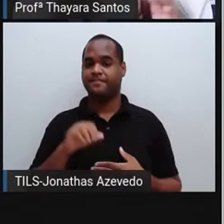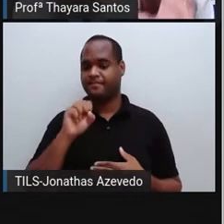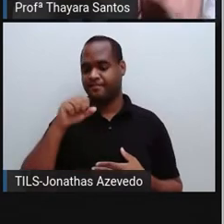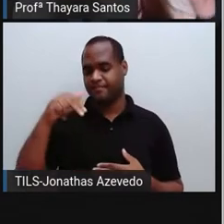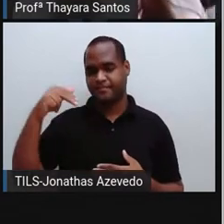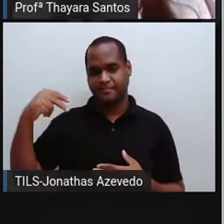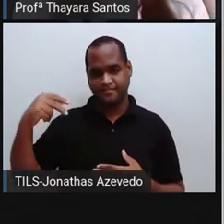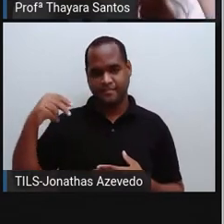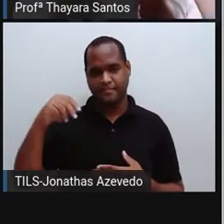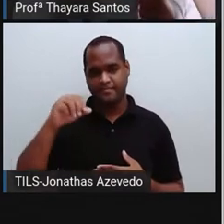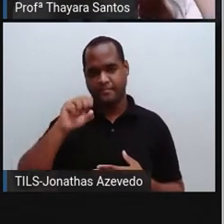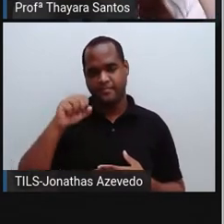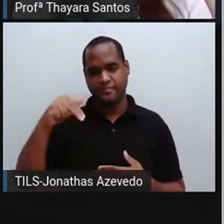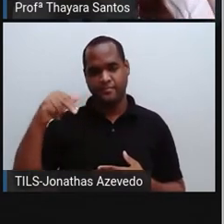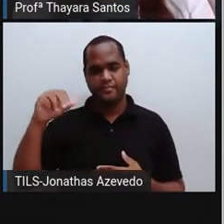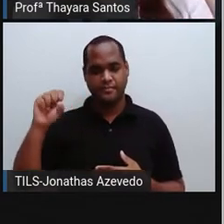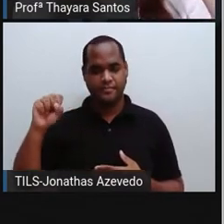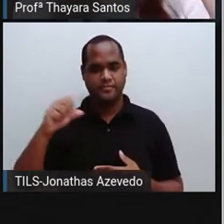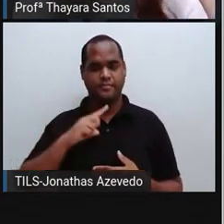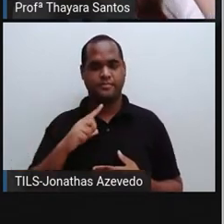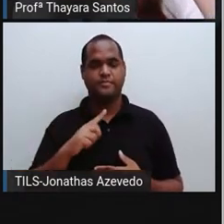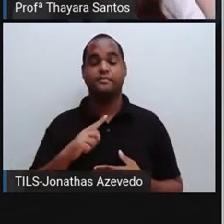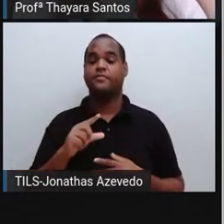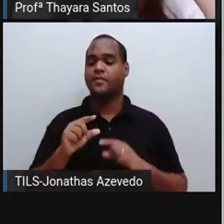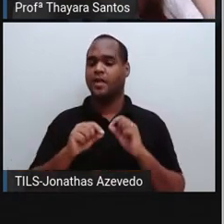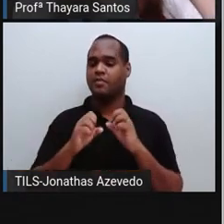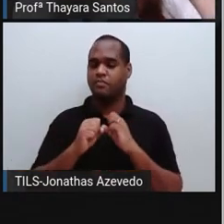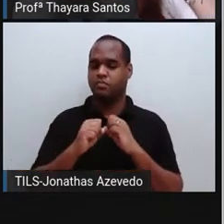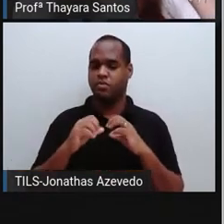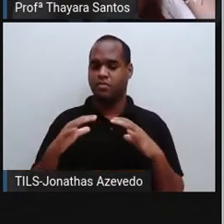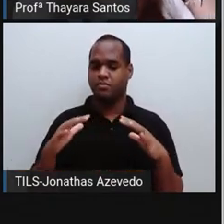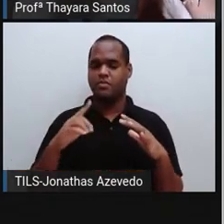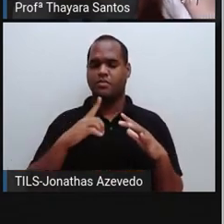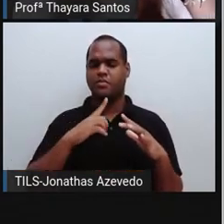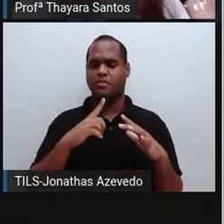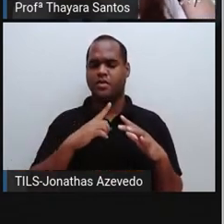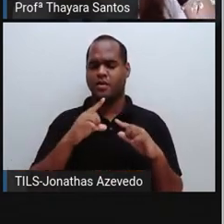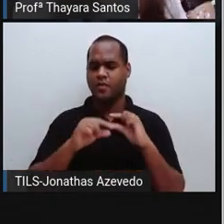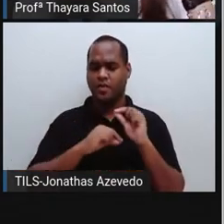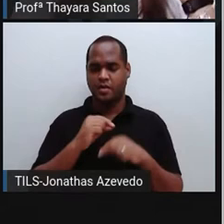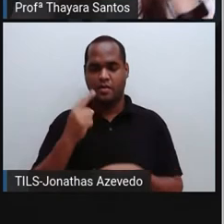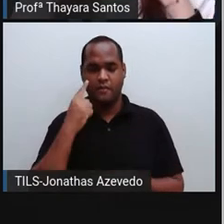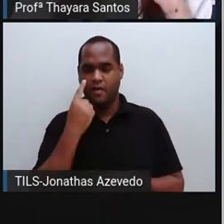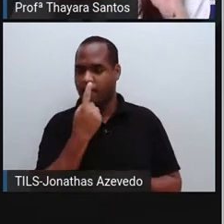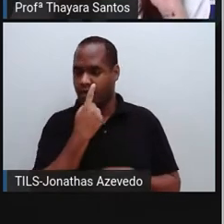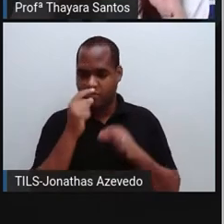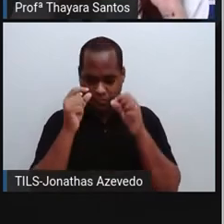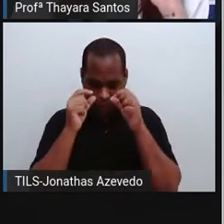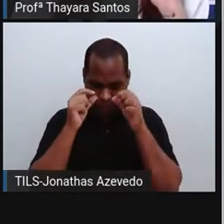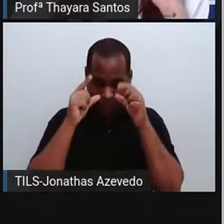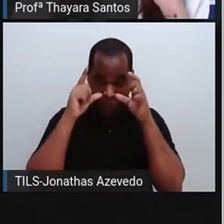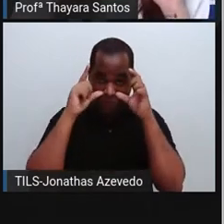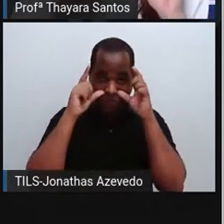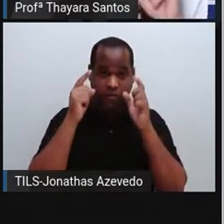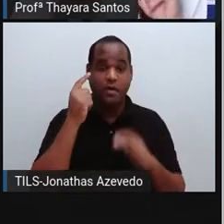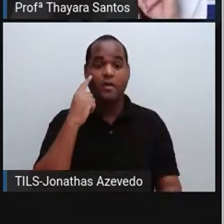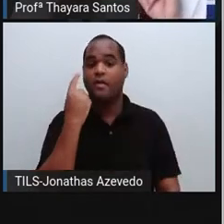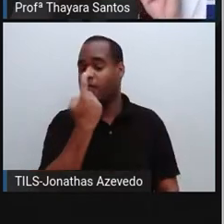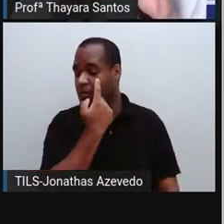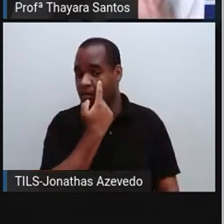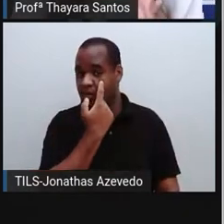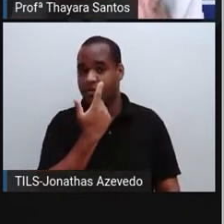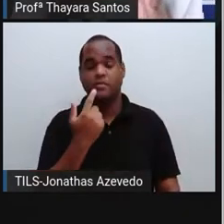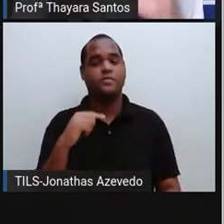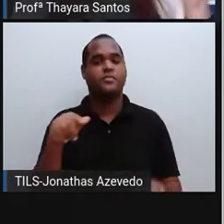ele faz com que a nossa pupila dilate, né? Ela fica grande, como quando a gente vai para o oftalmologista fazer o exame. O sistema